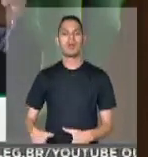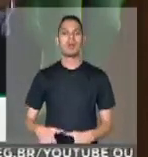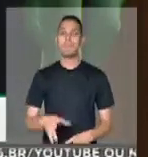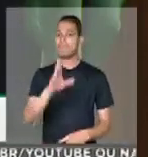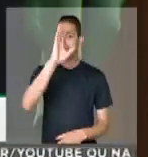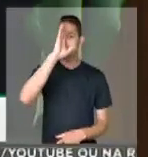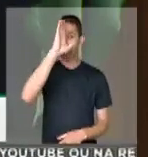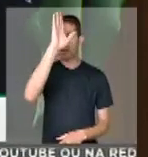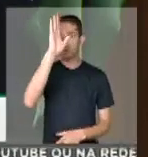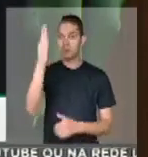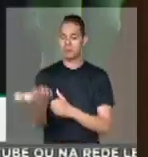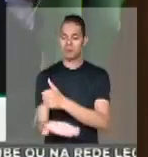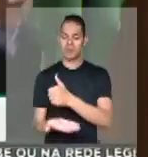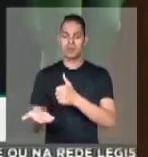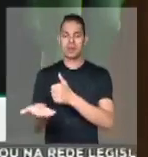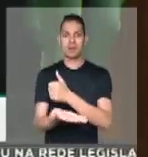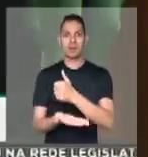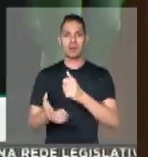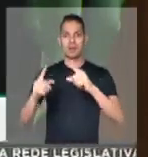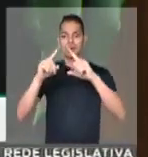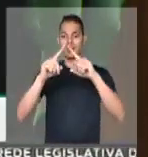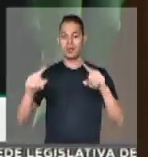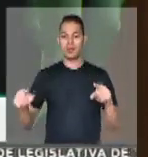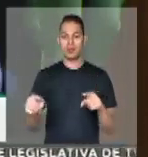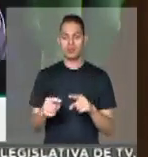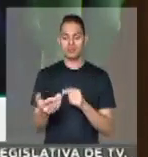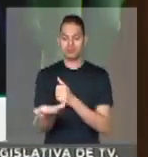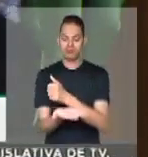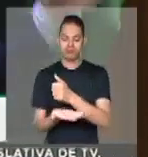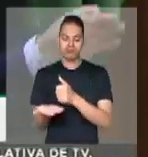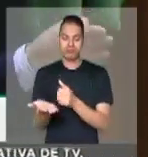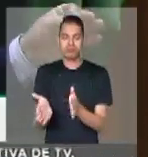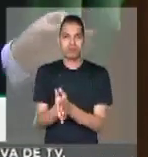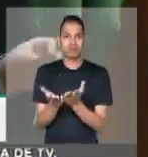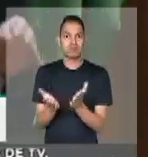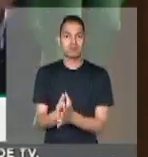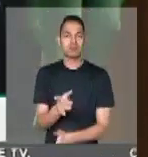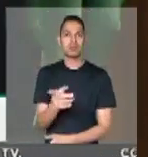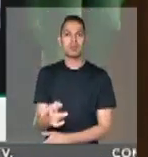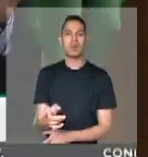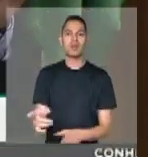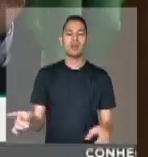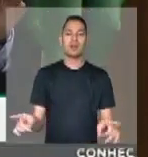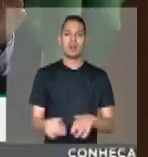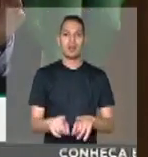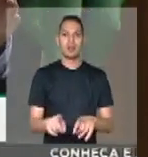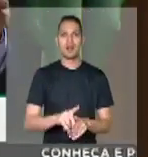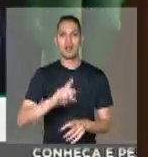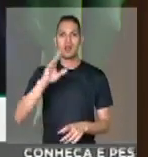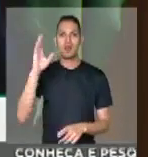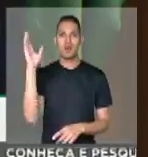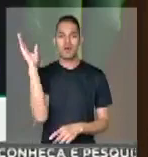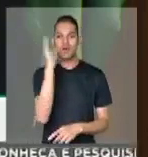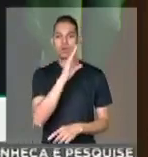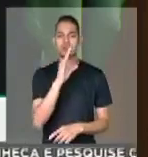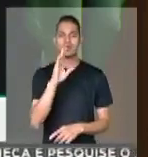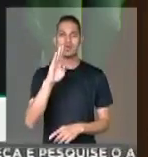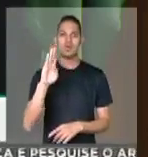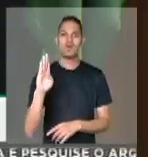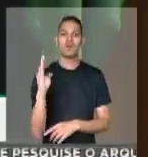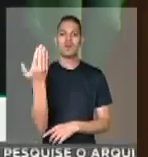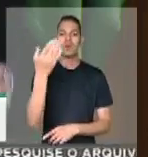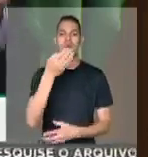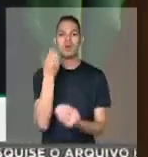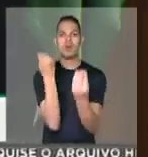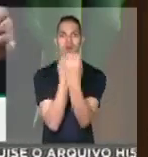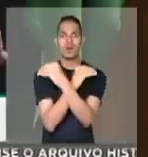principalmente sob a base da pirâmide social. É isso que a gente viu, sob o falso argumento de combate a